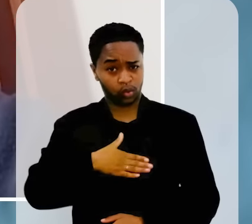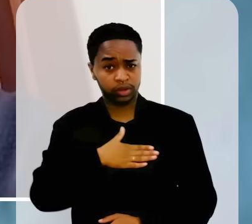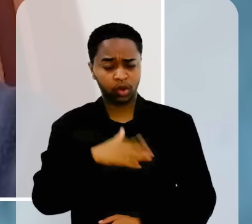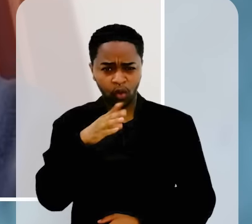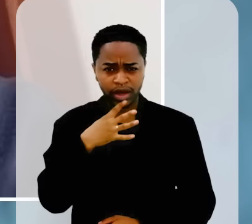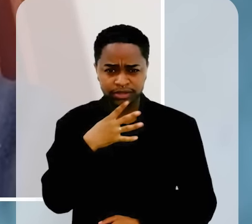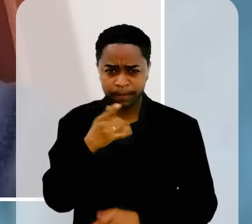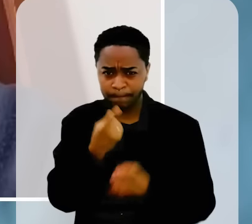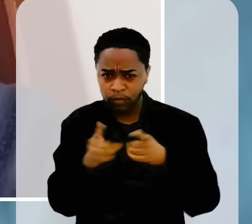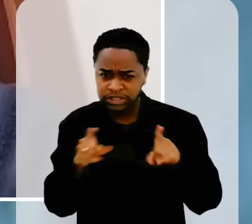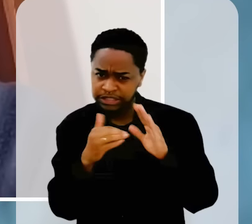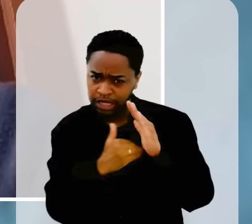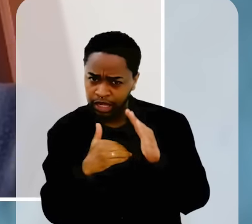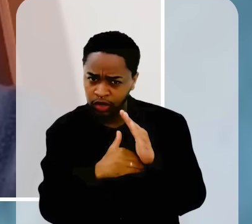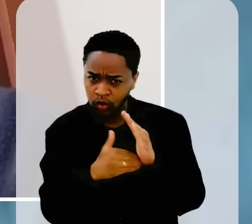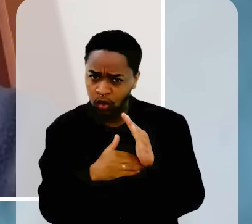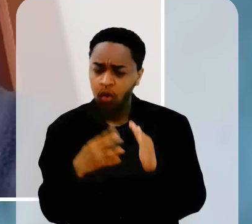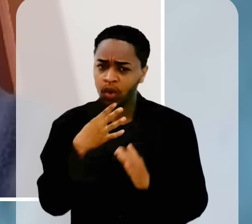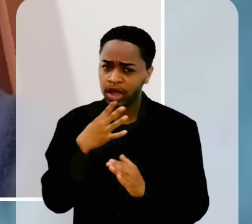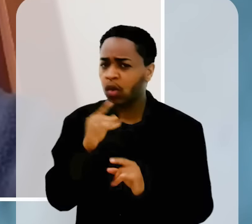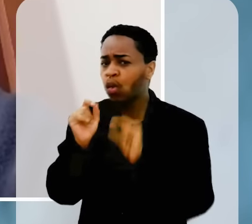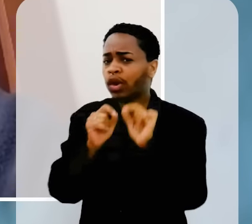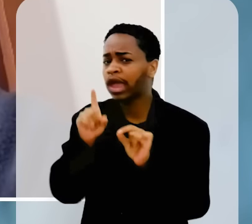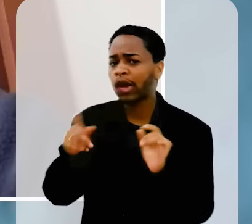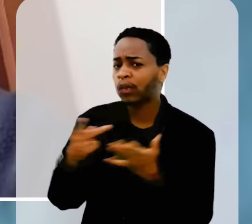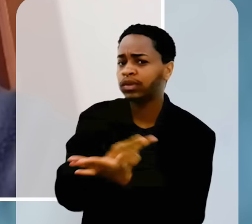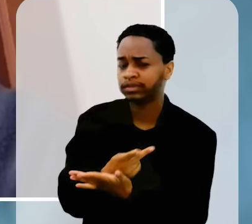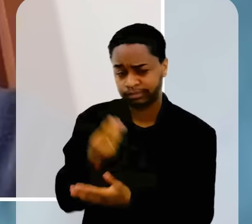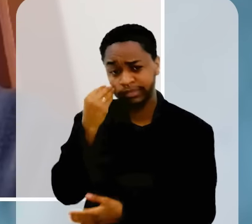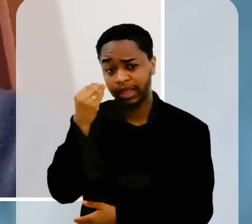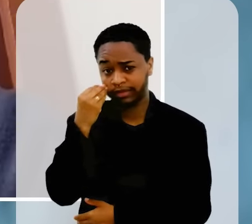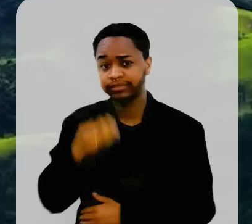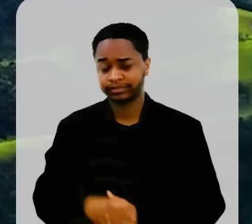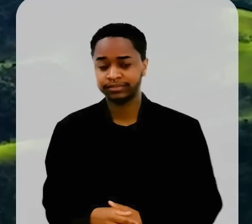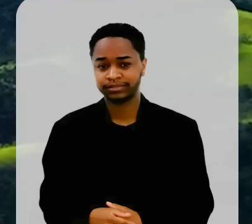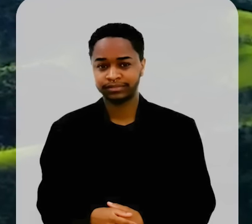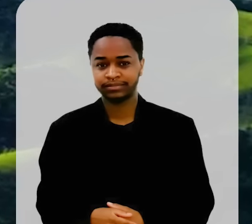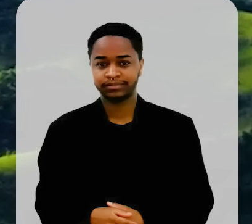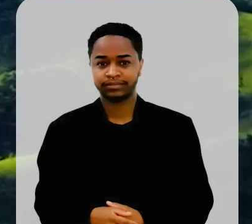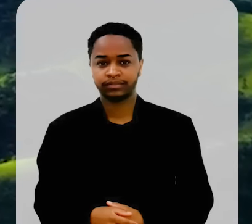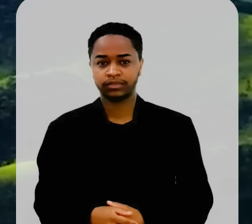você conhece o segredo? Já ouviu o que será? Tenta.